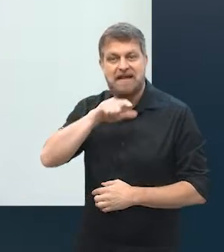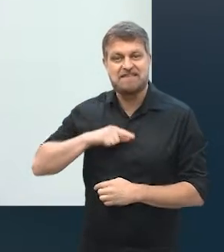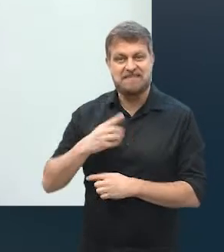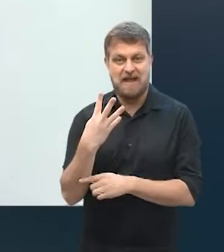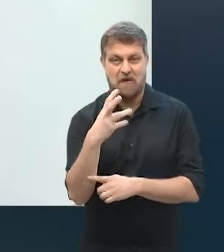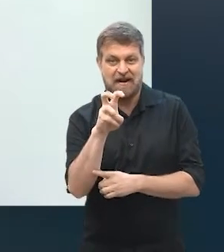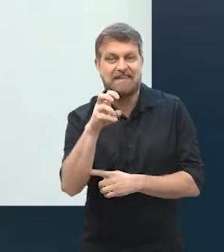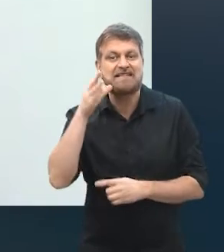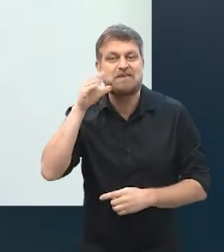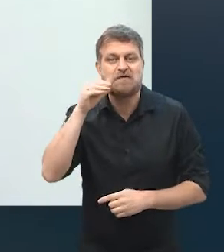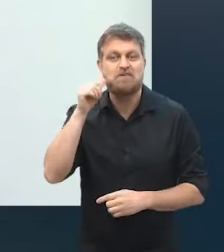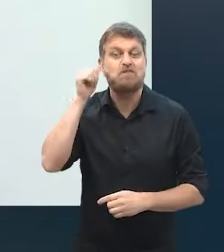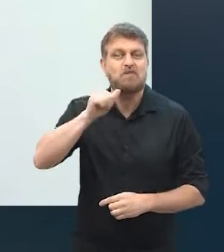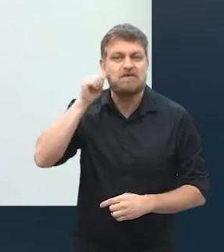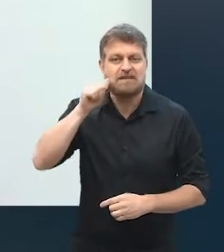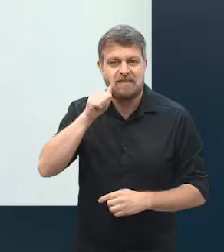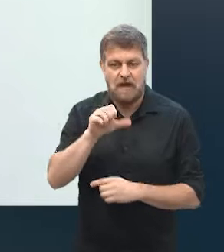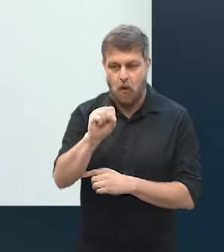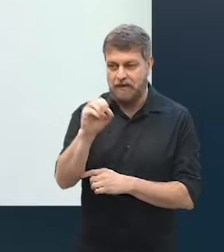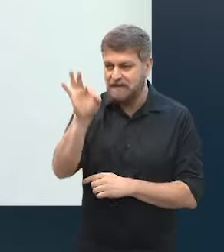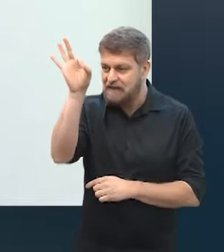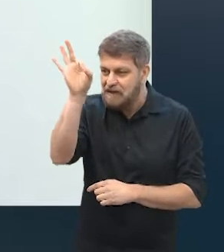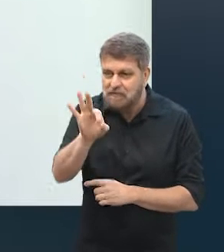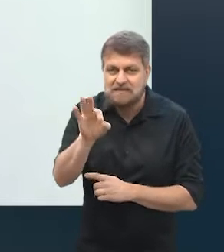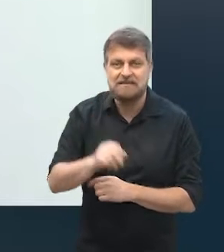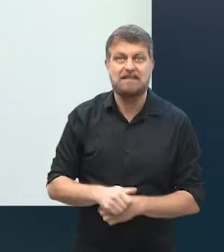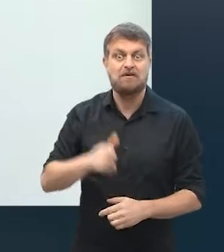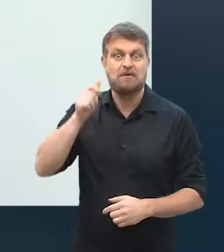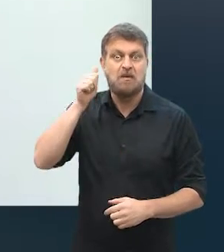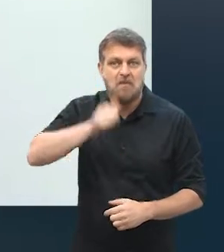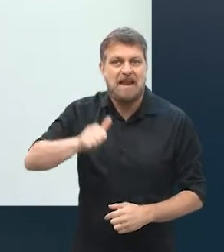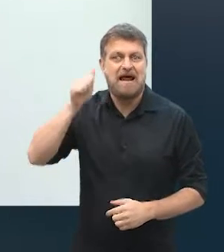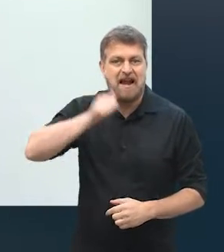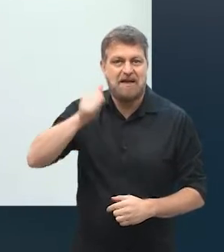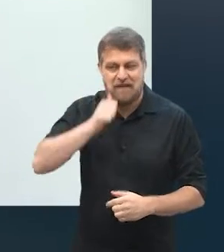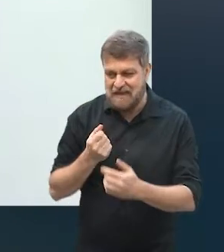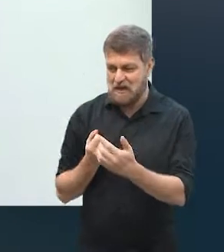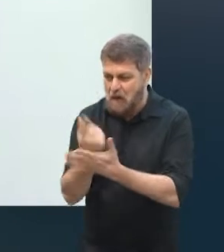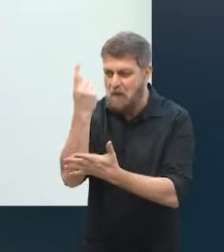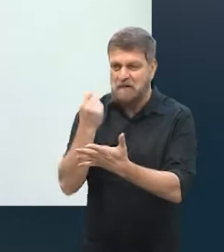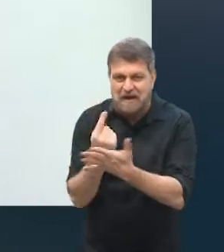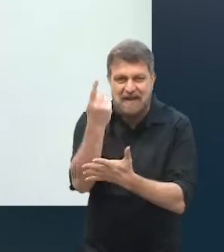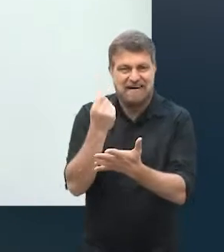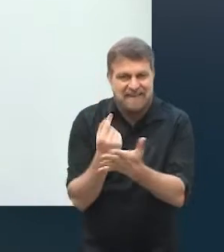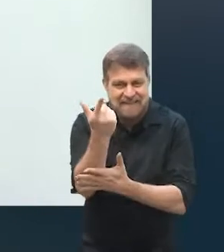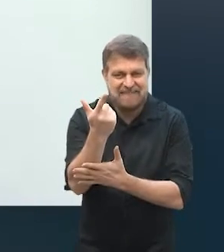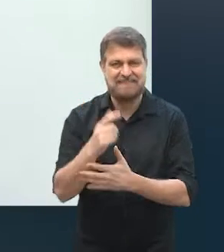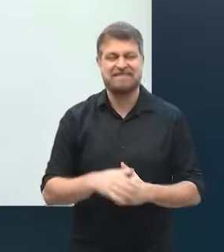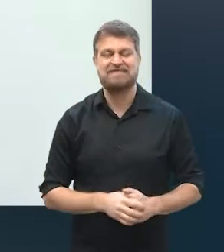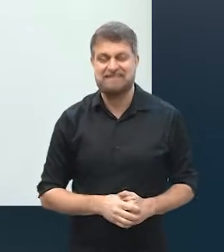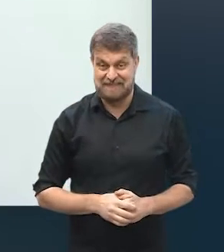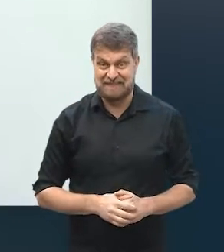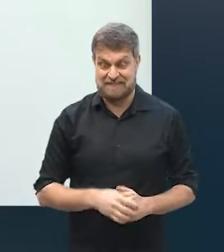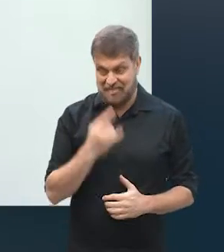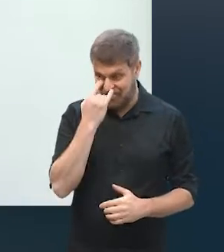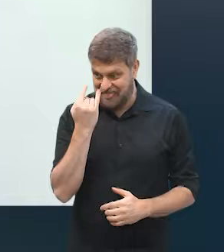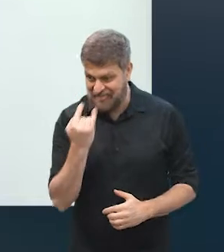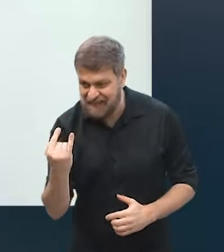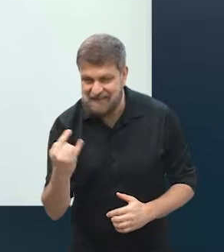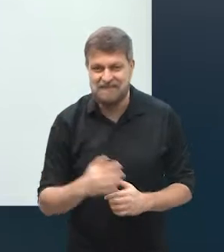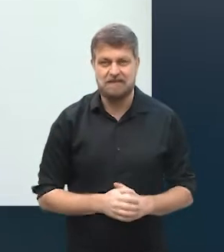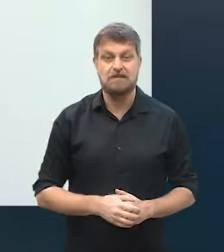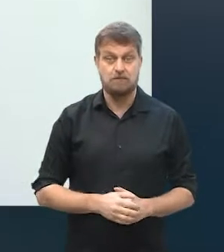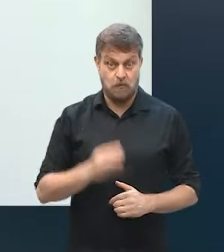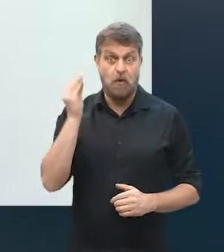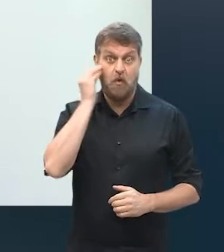funcionárias, e, assim, 80% dos funcionários eram mulher, né, consumistas, então, surgiu